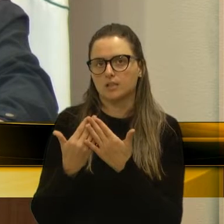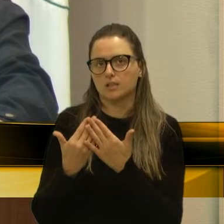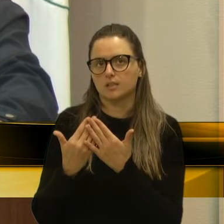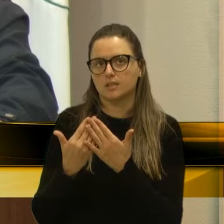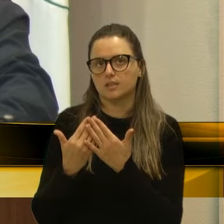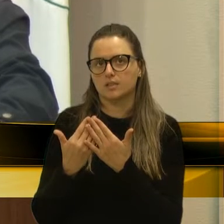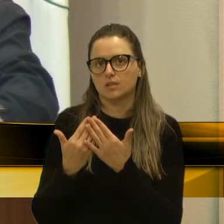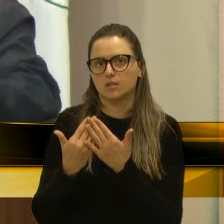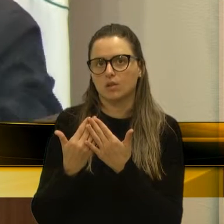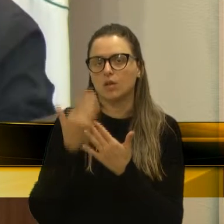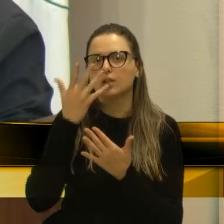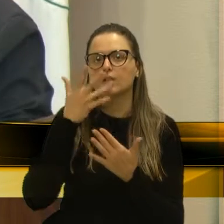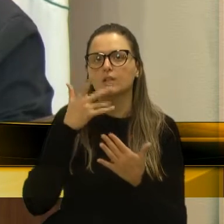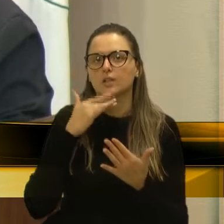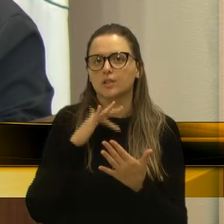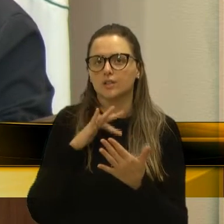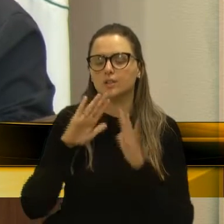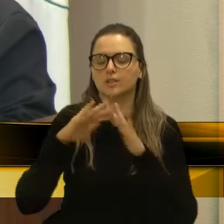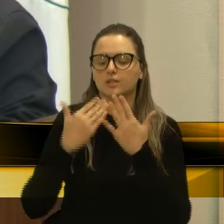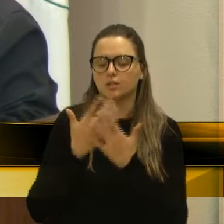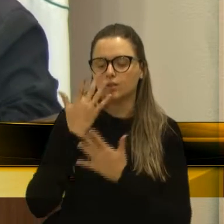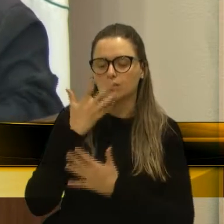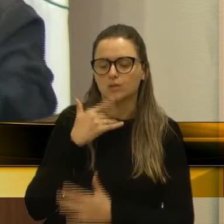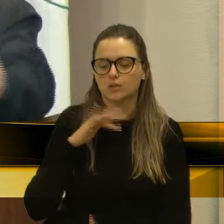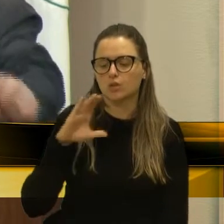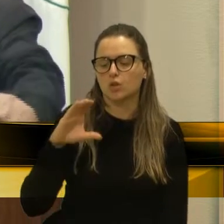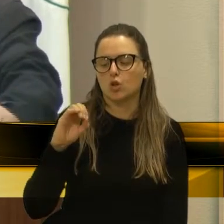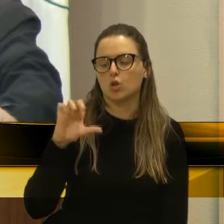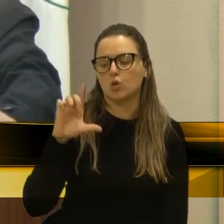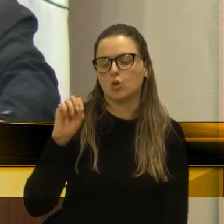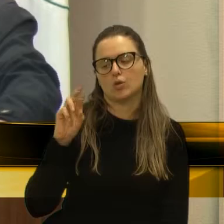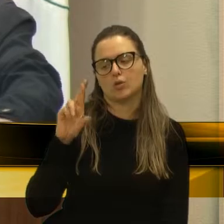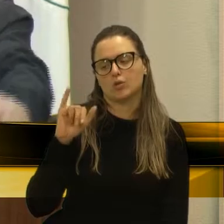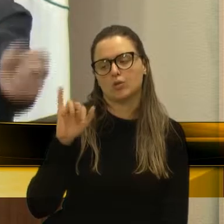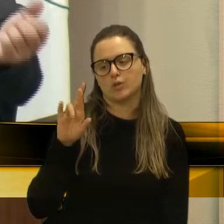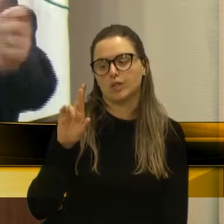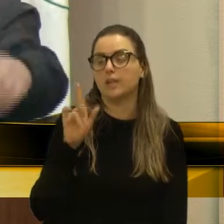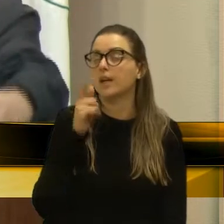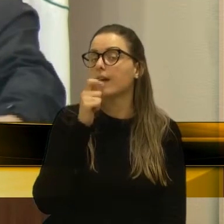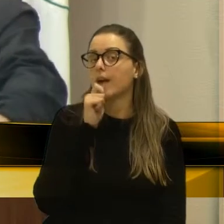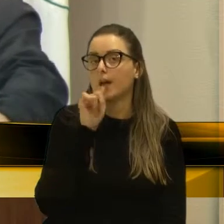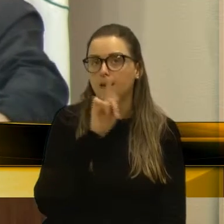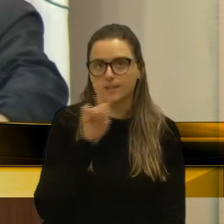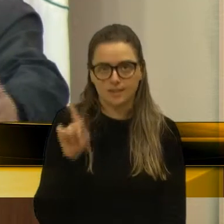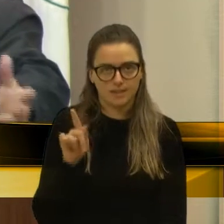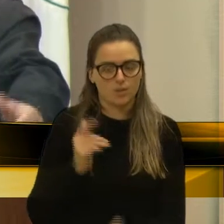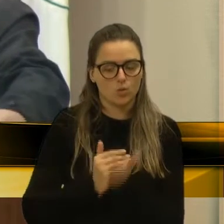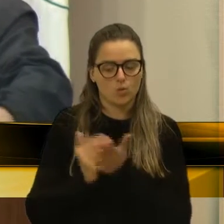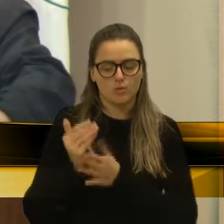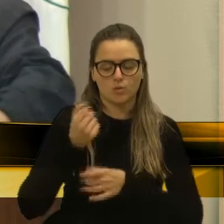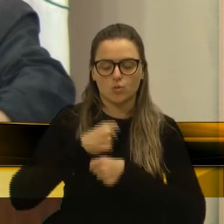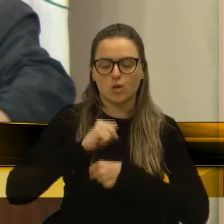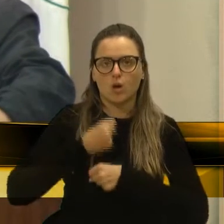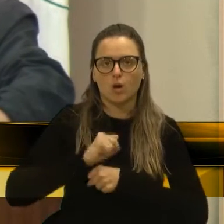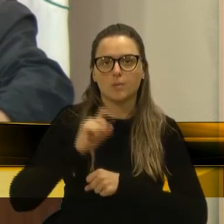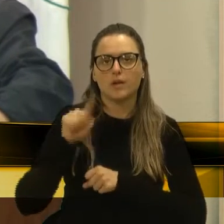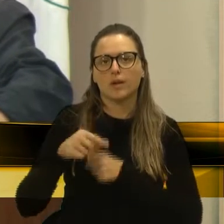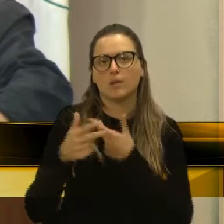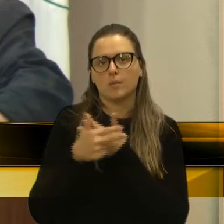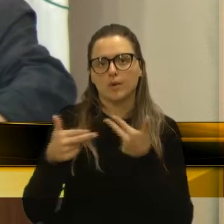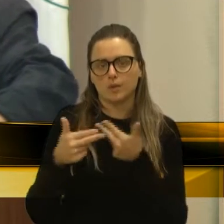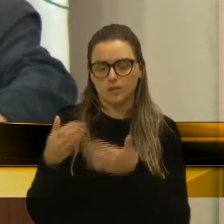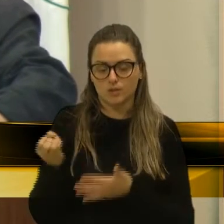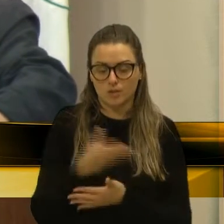infantil, escola infantil Colorir, que também não foi executado o trabalho ainda, um trabalho mais recente aí,